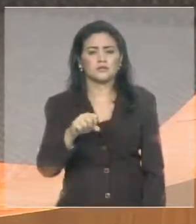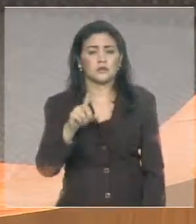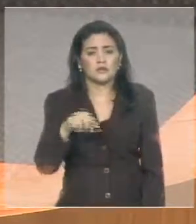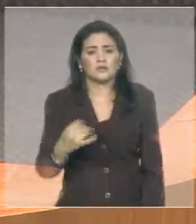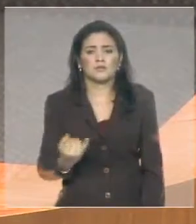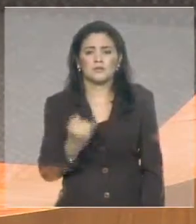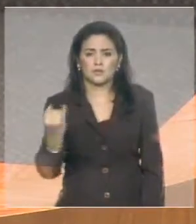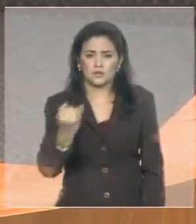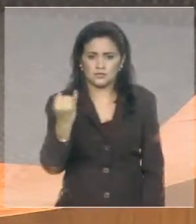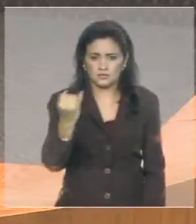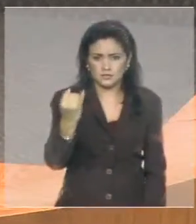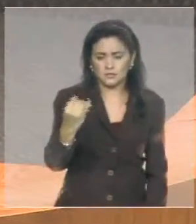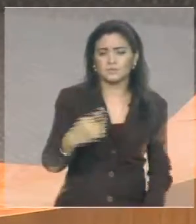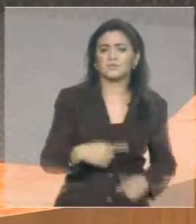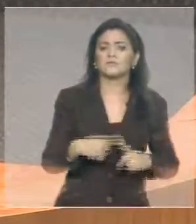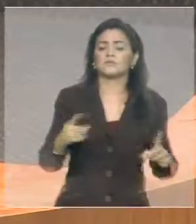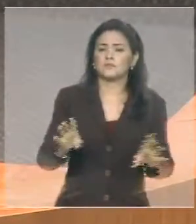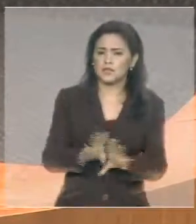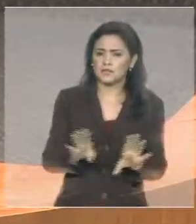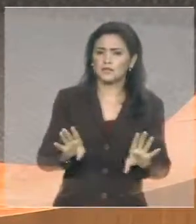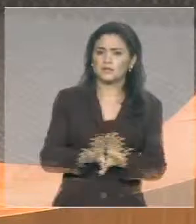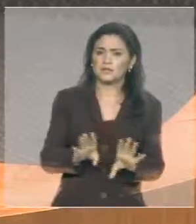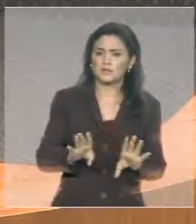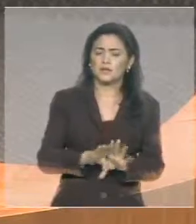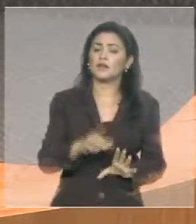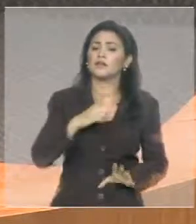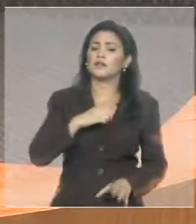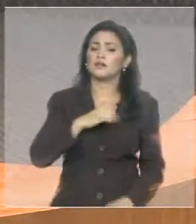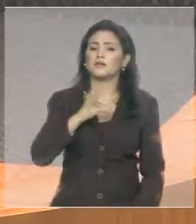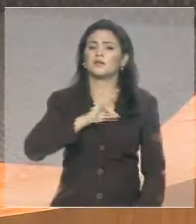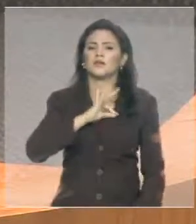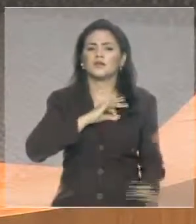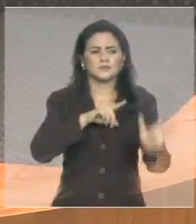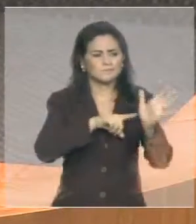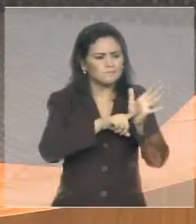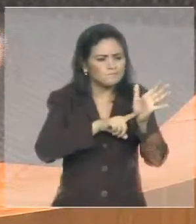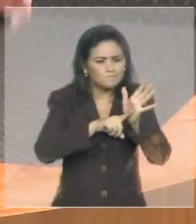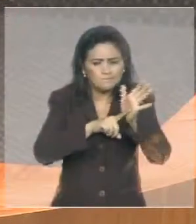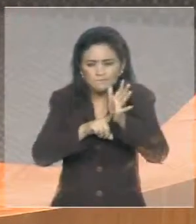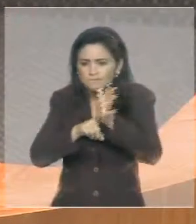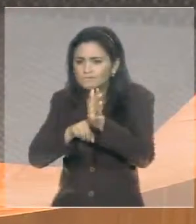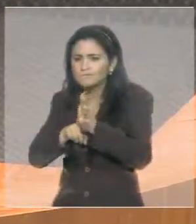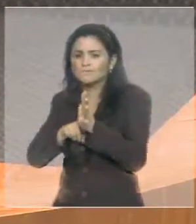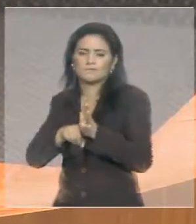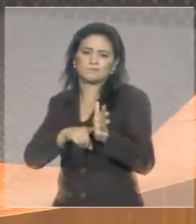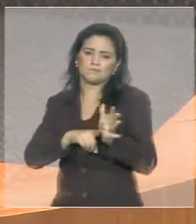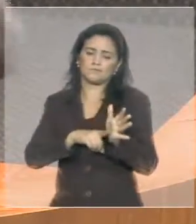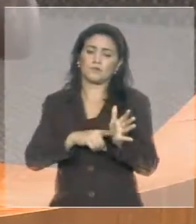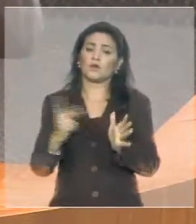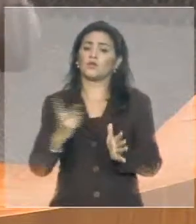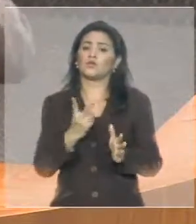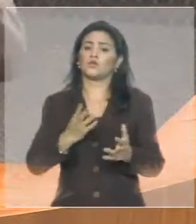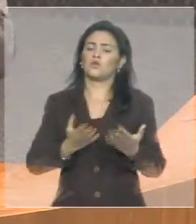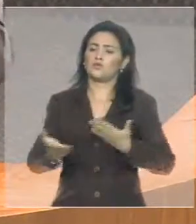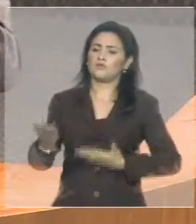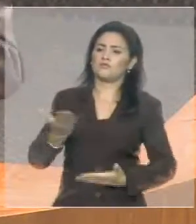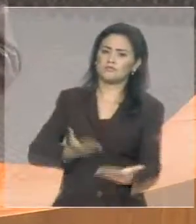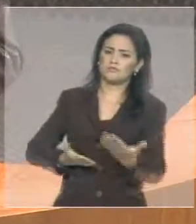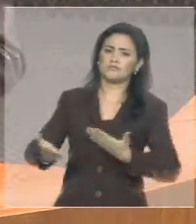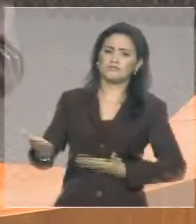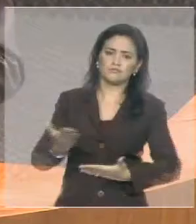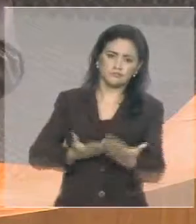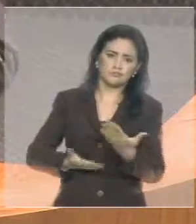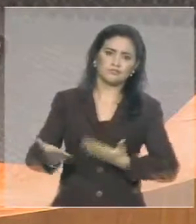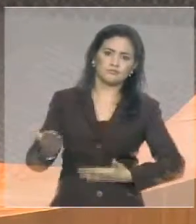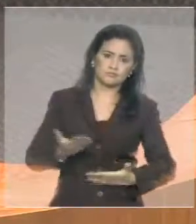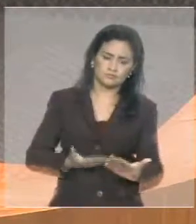destacarmos, mas também existe a polícia investigativa. E é claro que as duas polícias interagem nesse sentido, tanto a polícia civil como a polícia militar. E